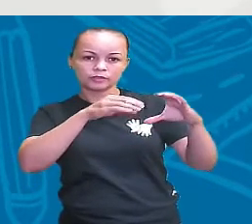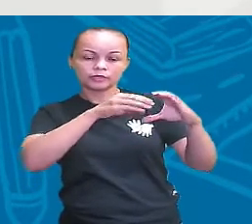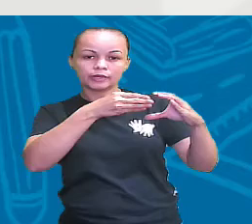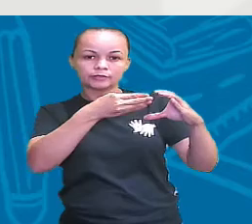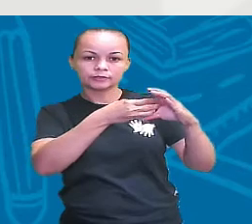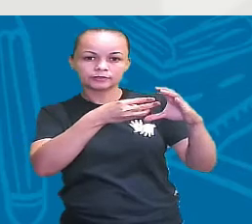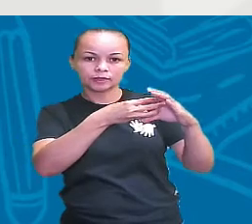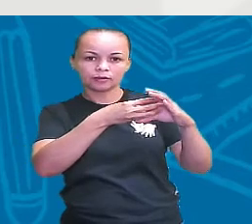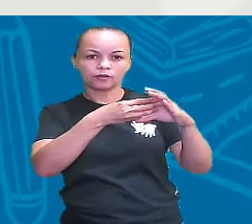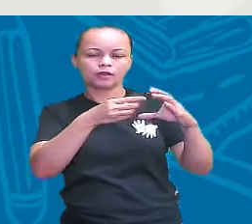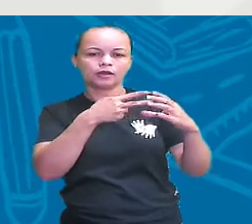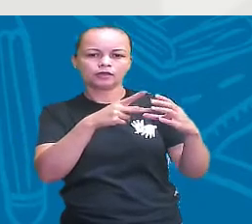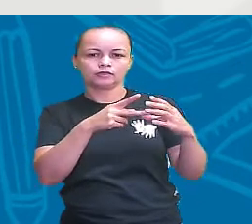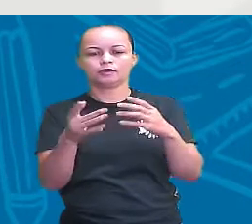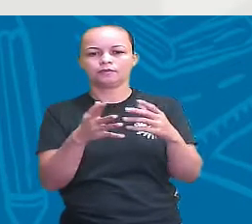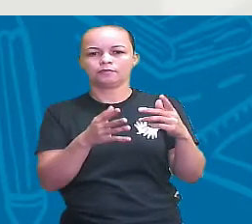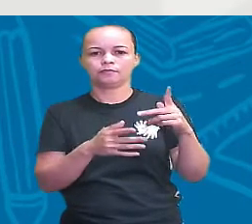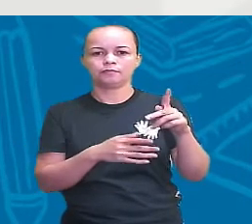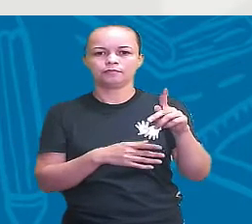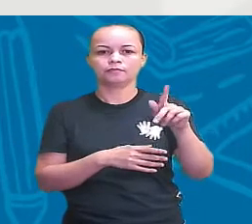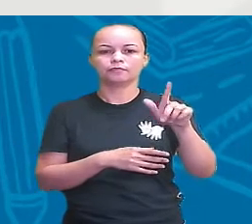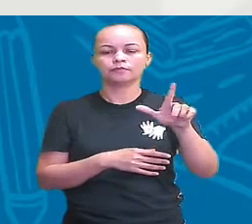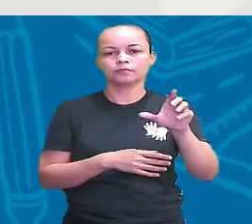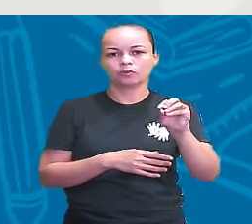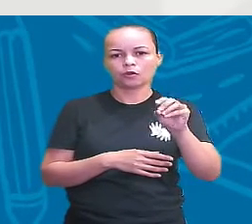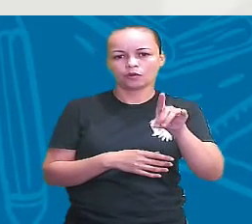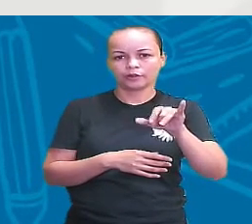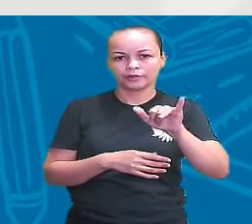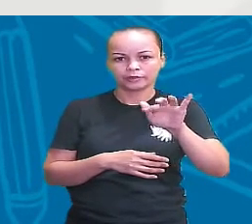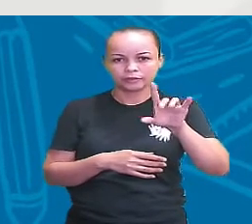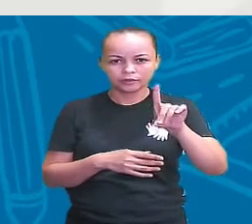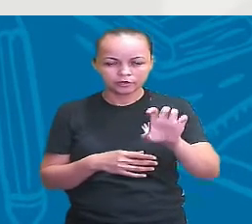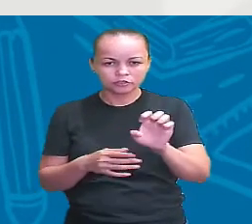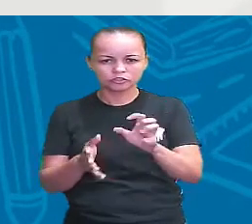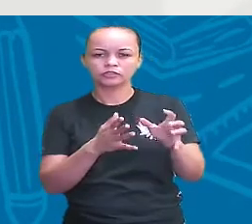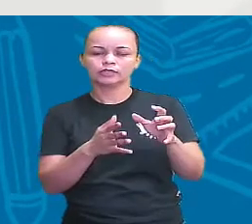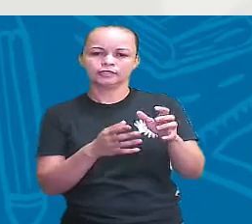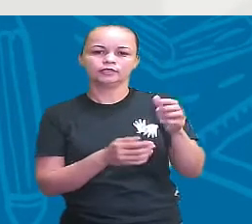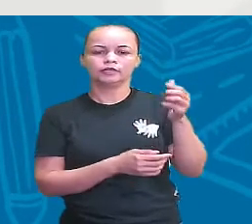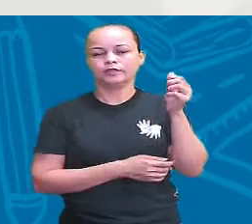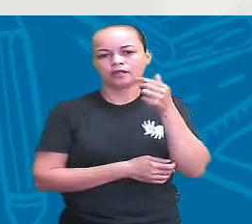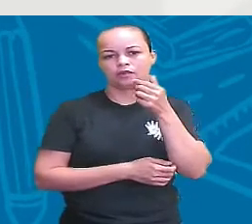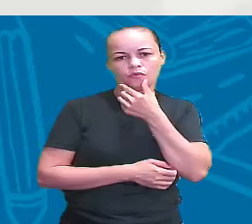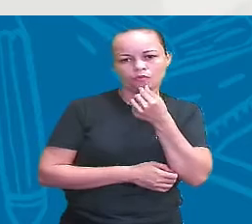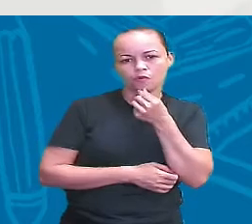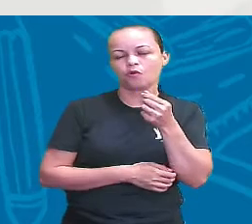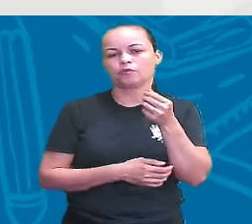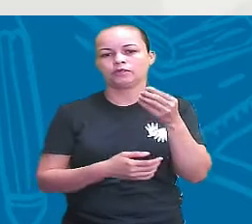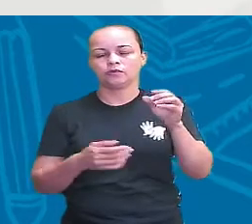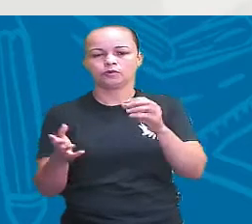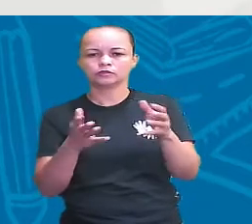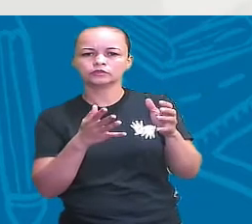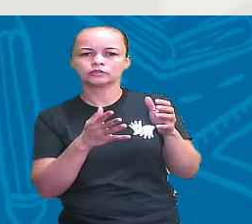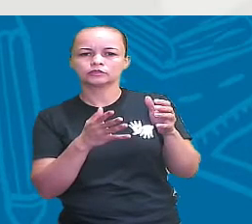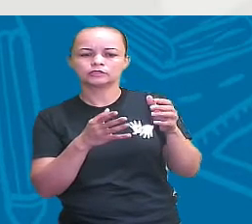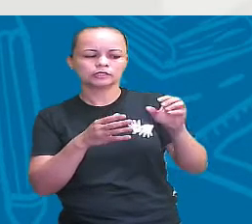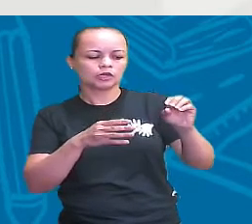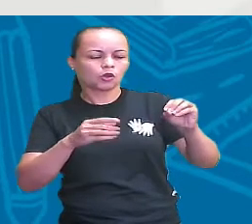plóide e outra célula plóide. Uma célula plóide masculina, que a gente chama de gameta masculino, uma célula plóide